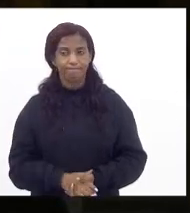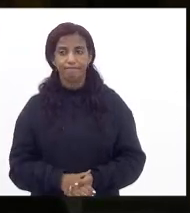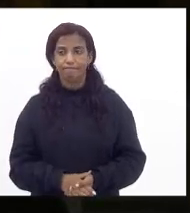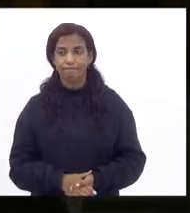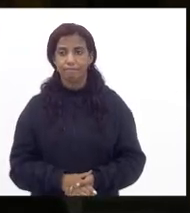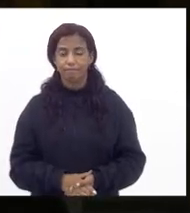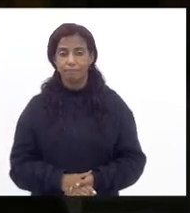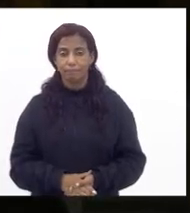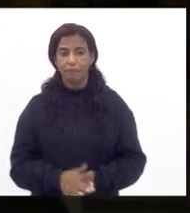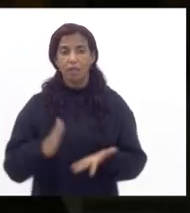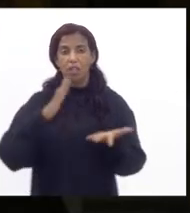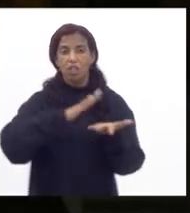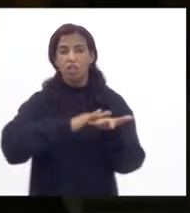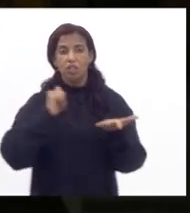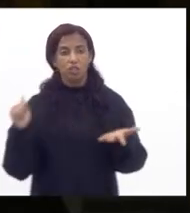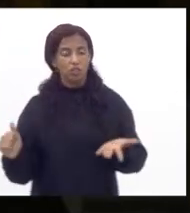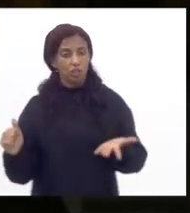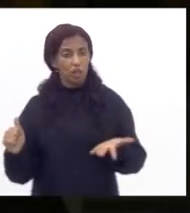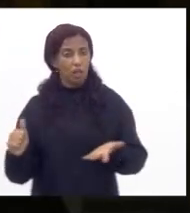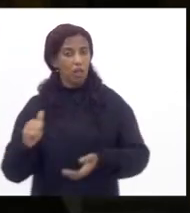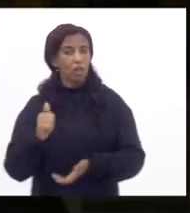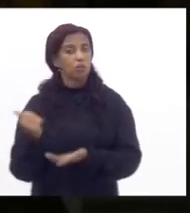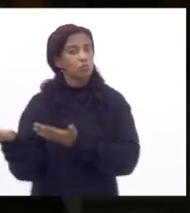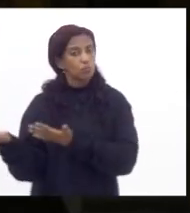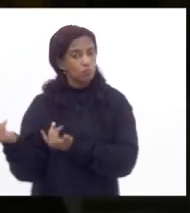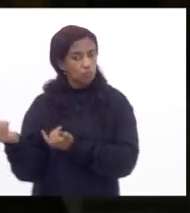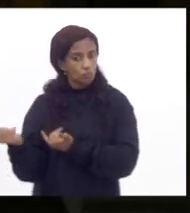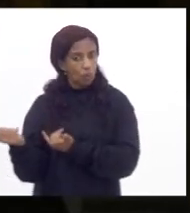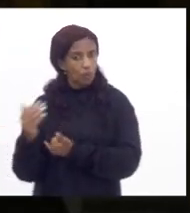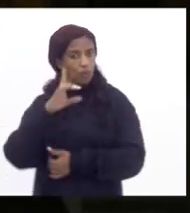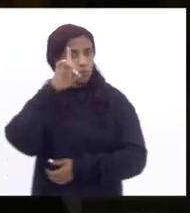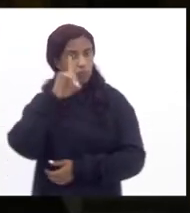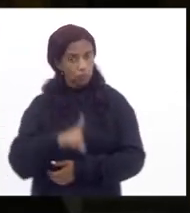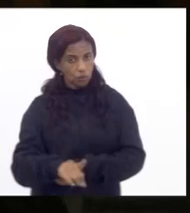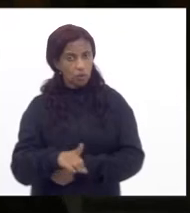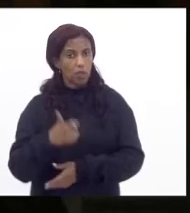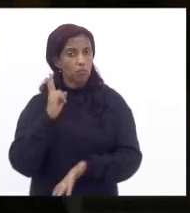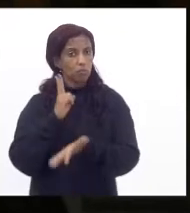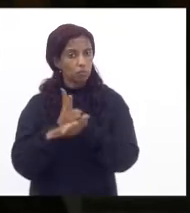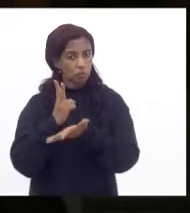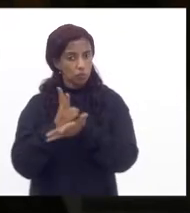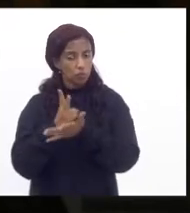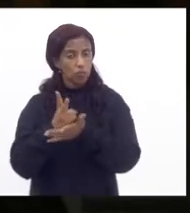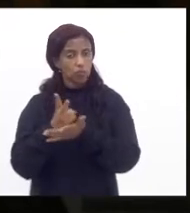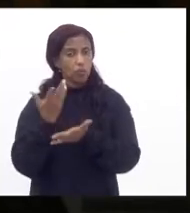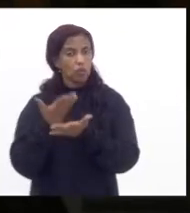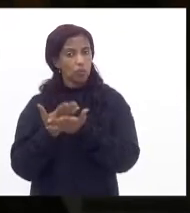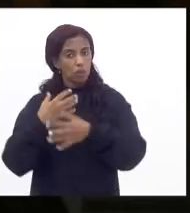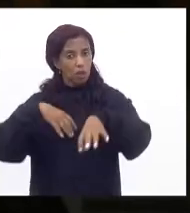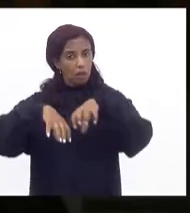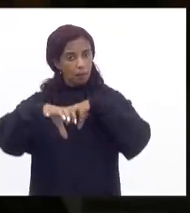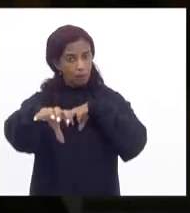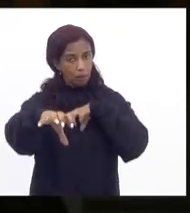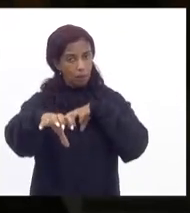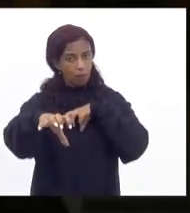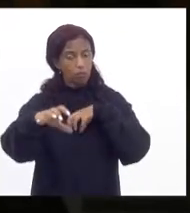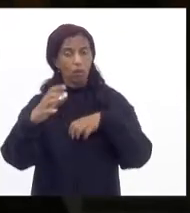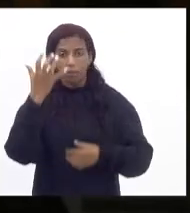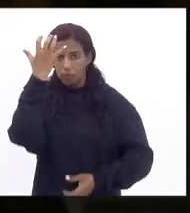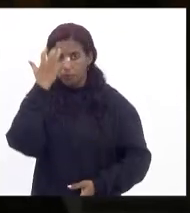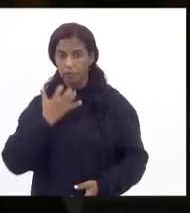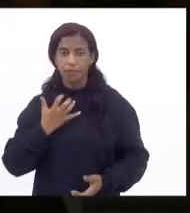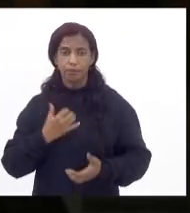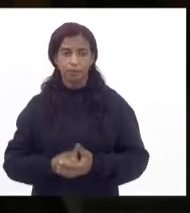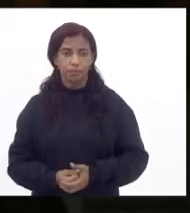tirar do adolescente que não foi vacinado o direito de continuar no trabalho remoto é muito grave